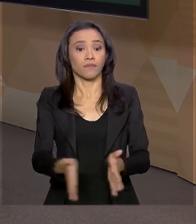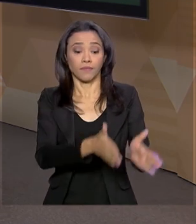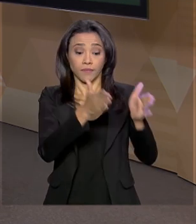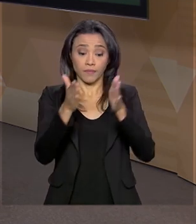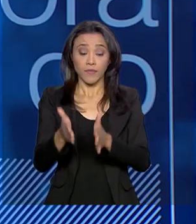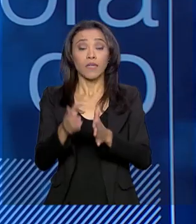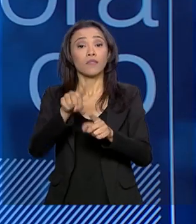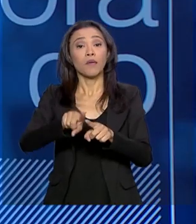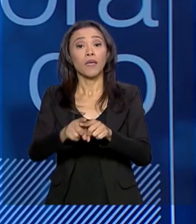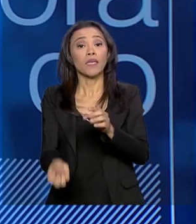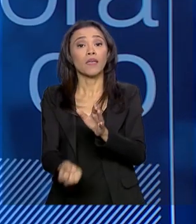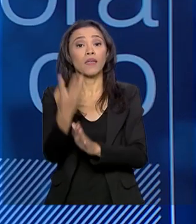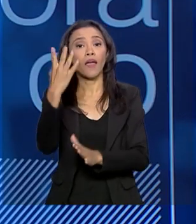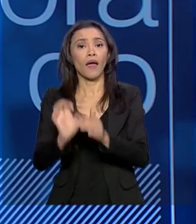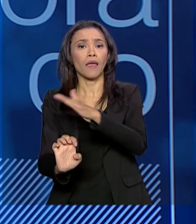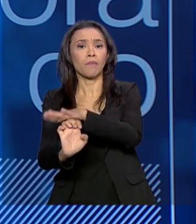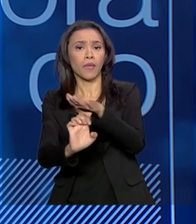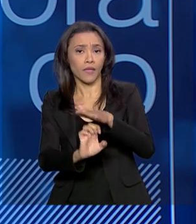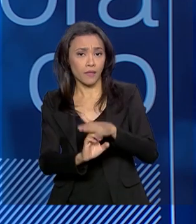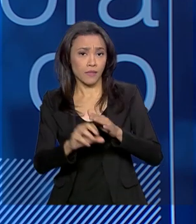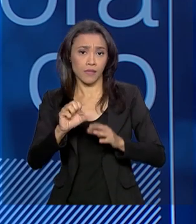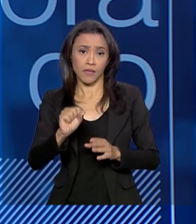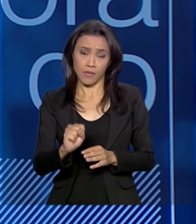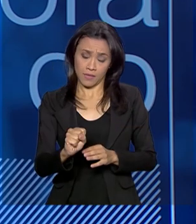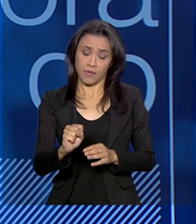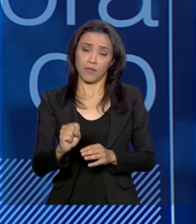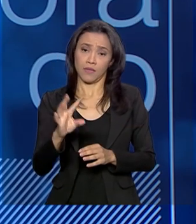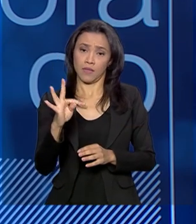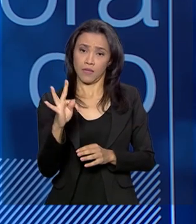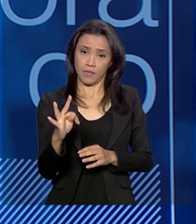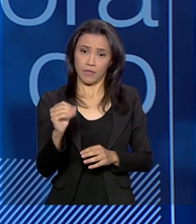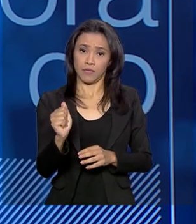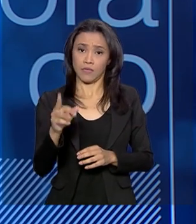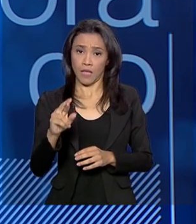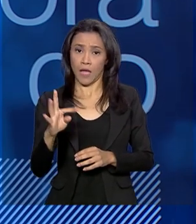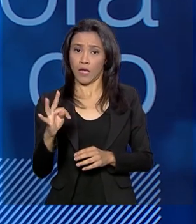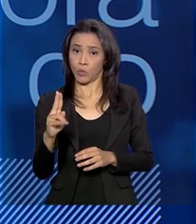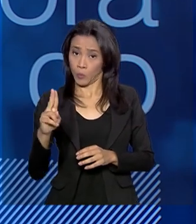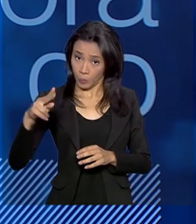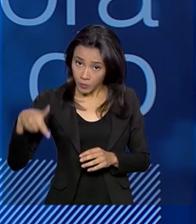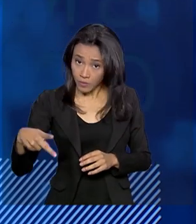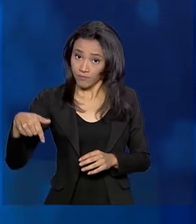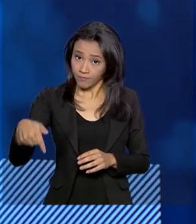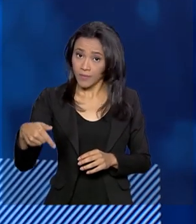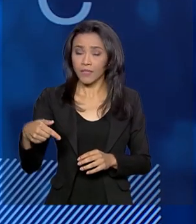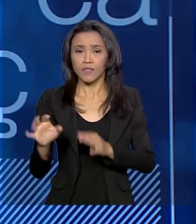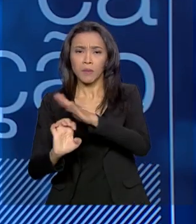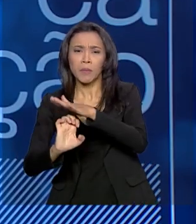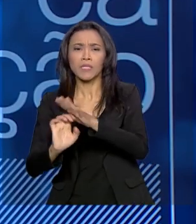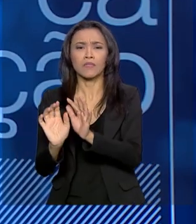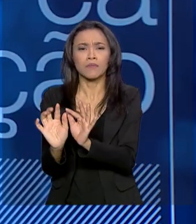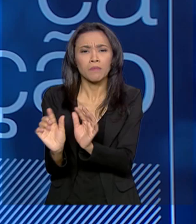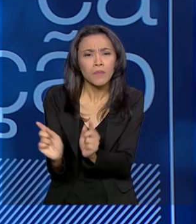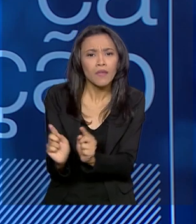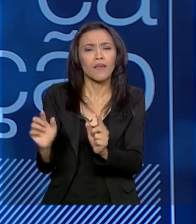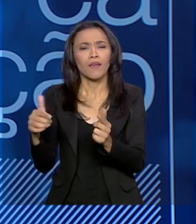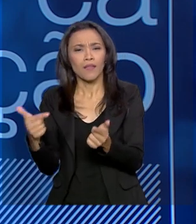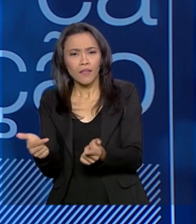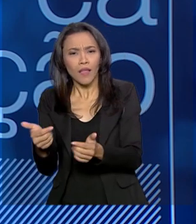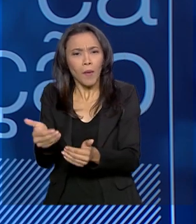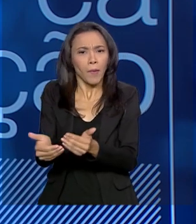de pequenas empresas, startups, tive até recentemente no Tecnopuc, que o parque tecnológico da PUC do Rio Grande do Sul,